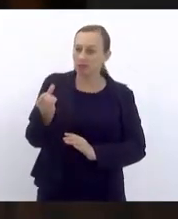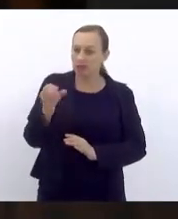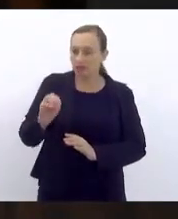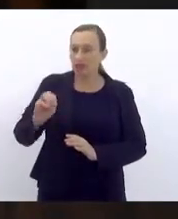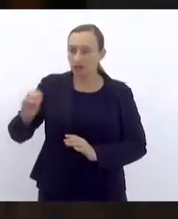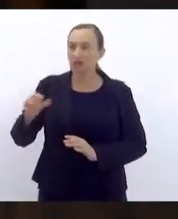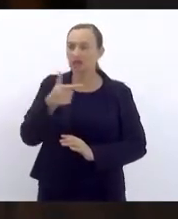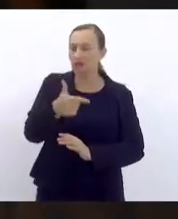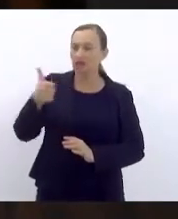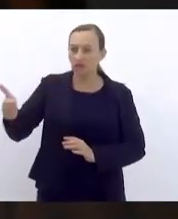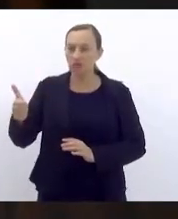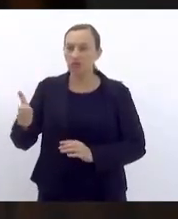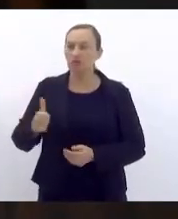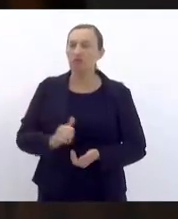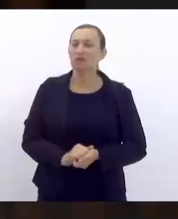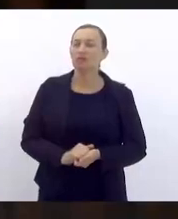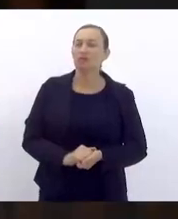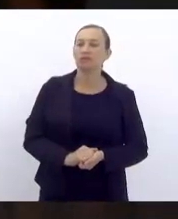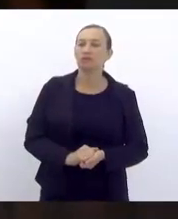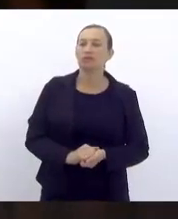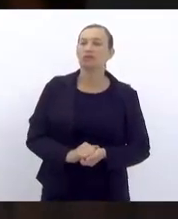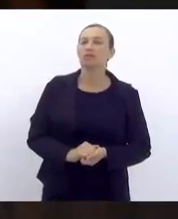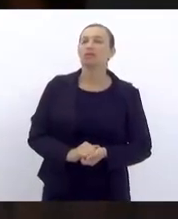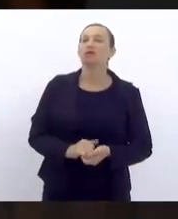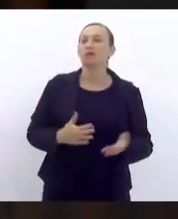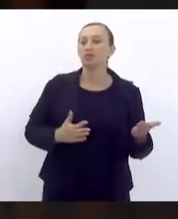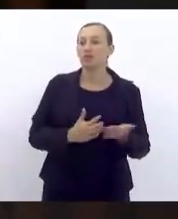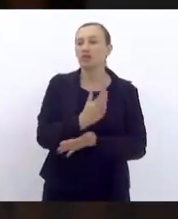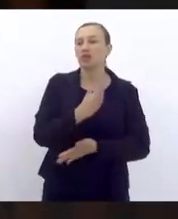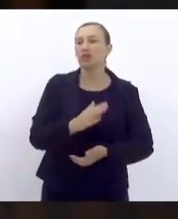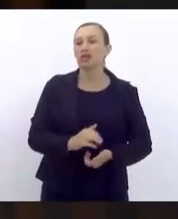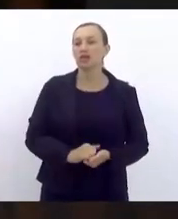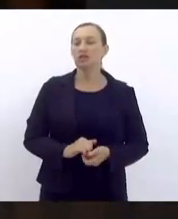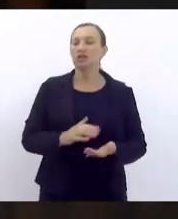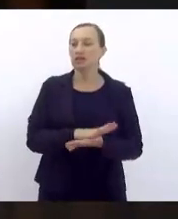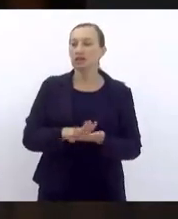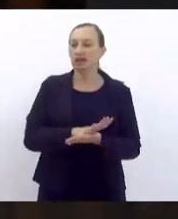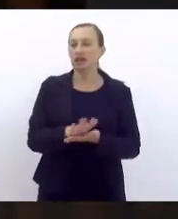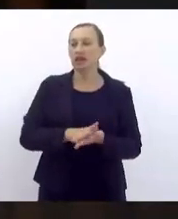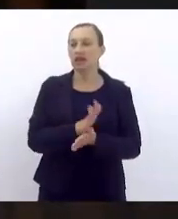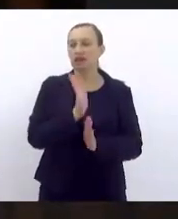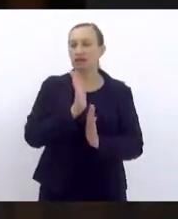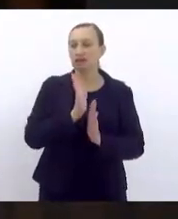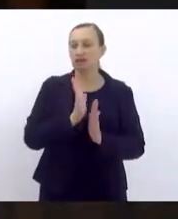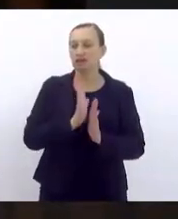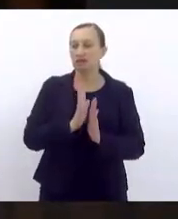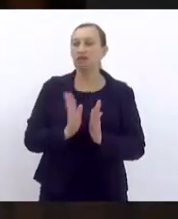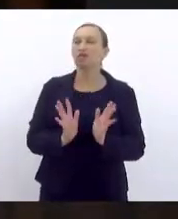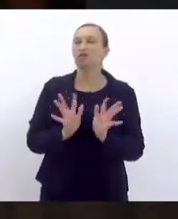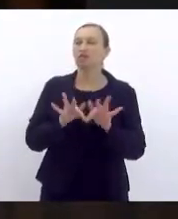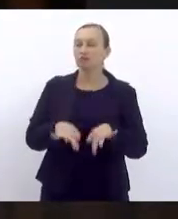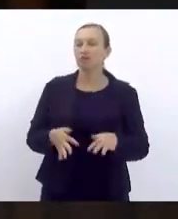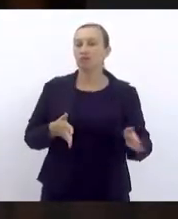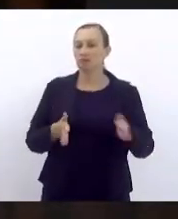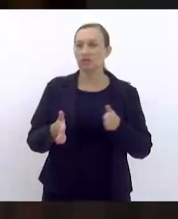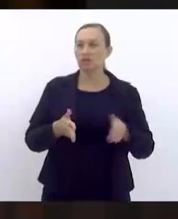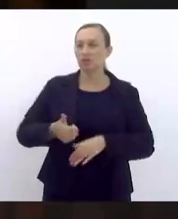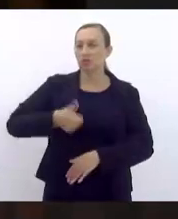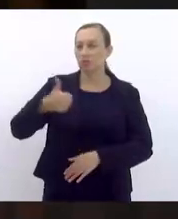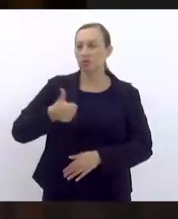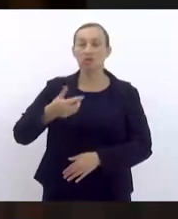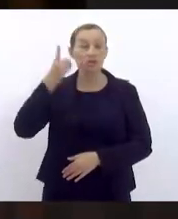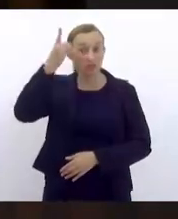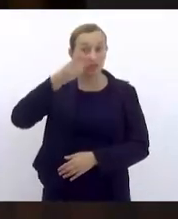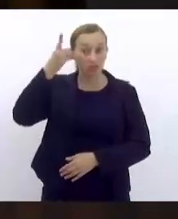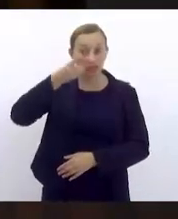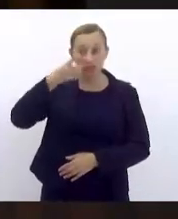Souza senhores que aprovam permanecer como estão aprovado nada mais havendo a tratar passa-se ao expediente final com o primeiro orador escrito